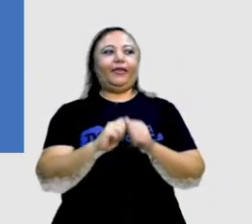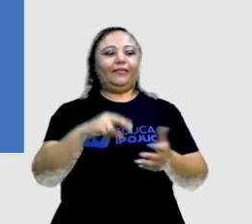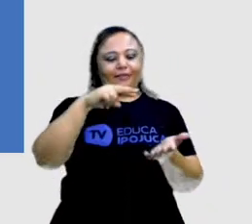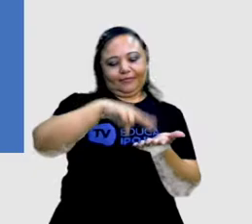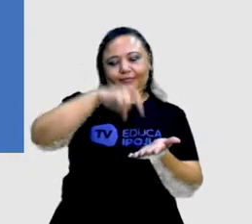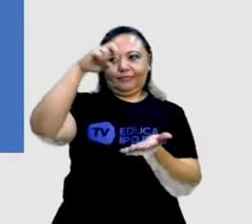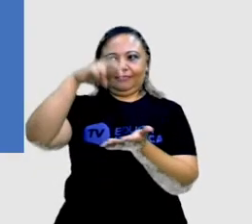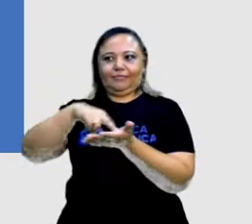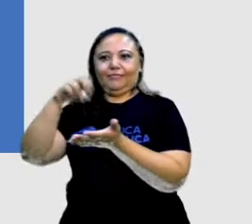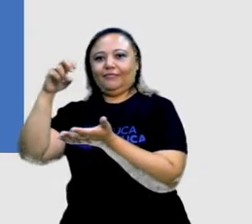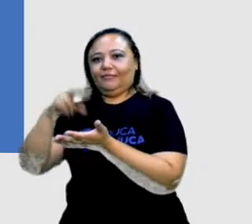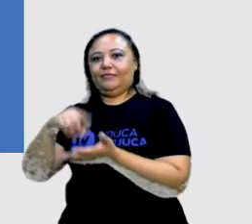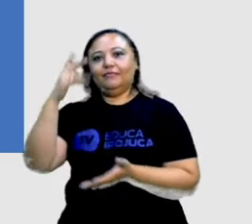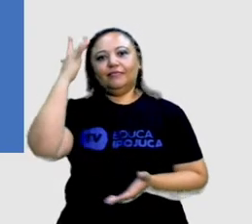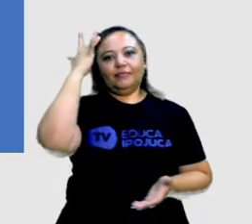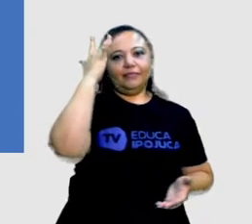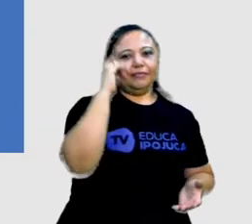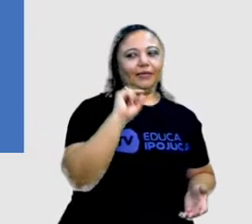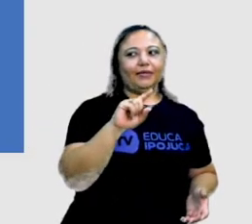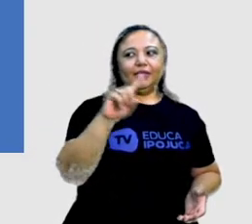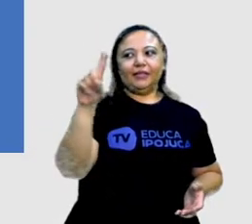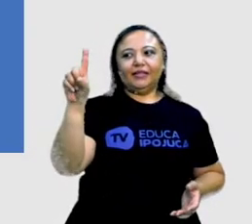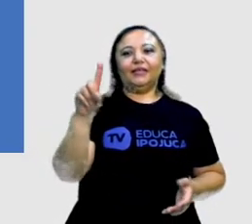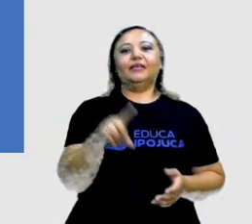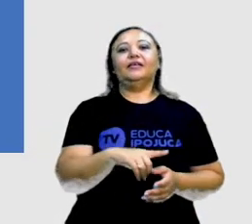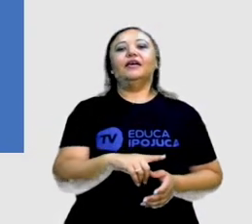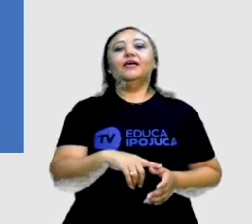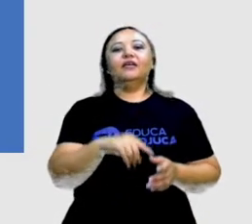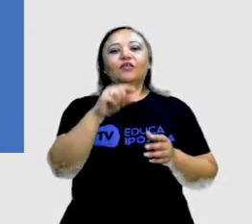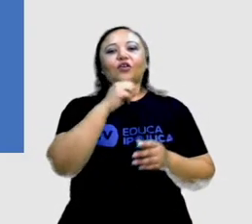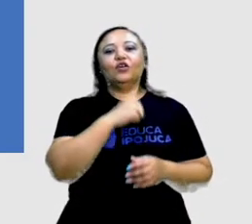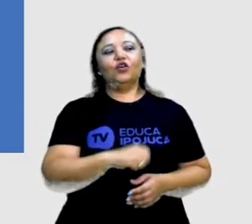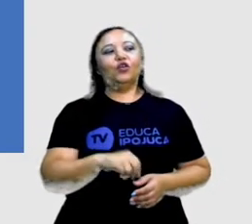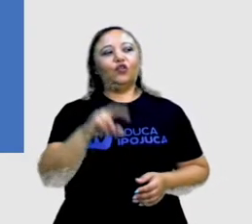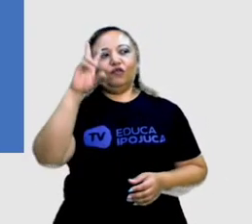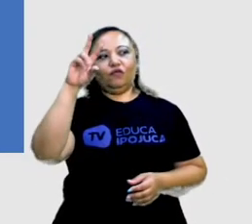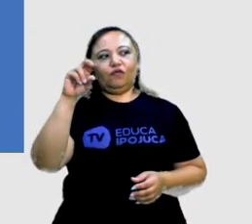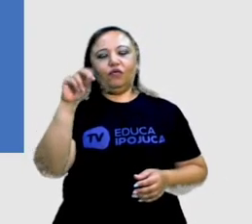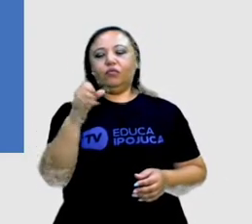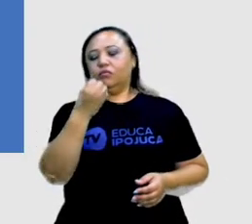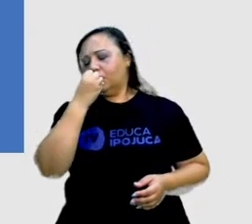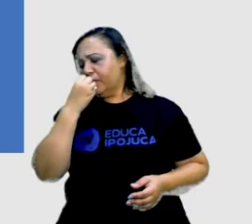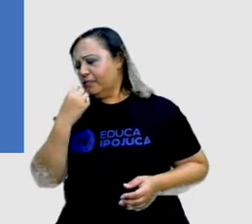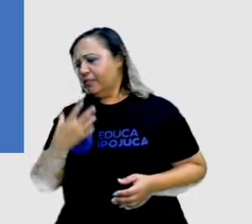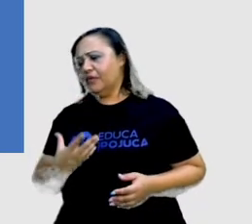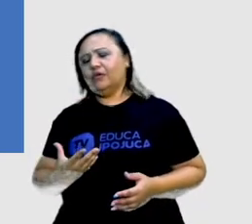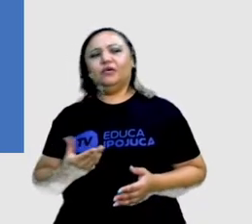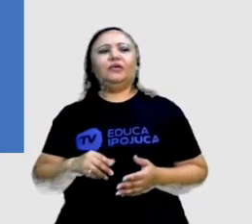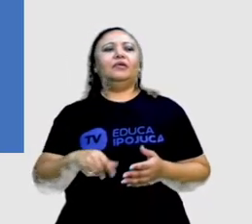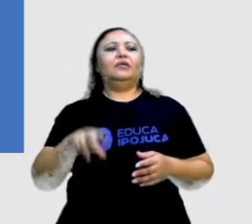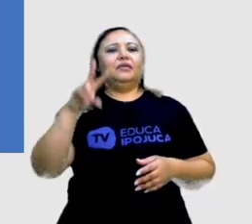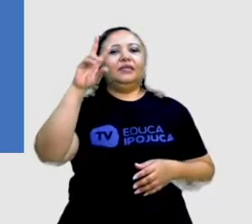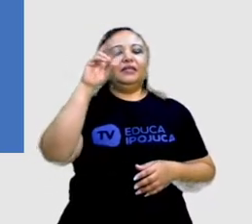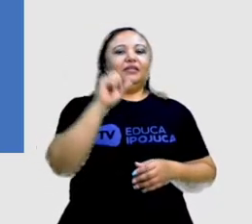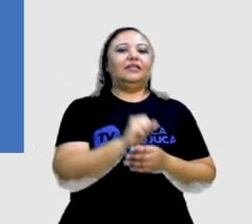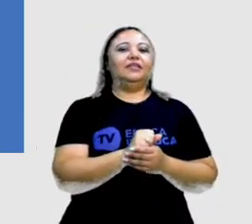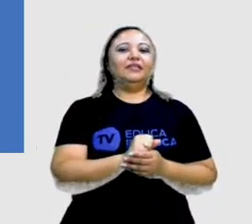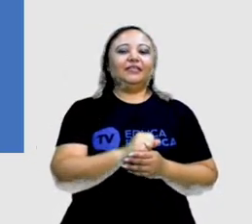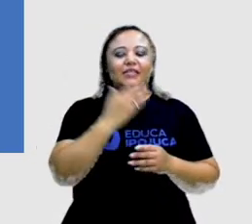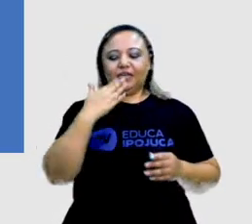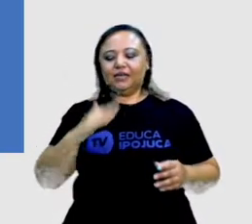Amanhã é dia de vovô. Como é bom ser criança. Esperar pela visita dos avós no mingo.